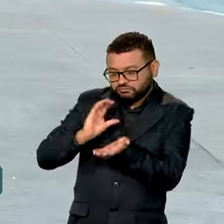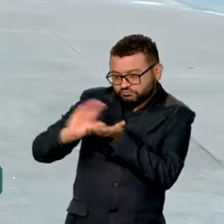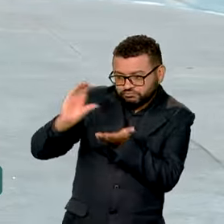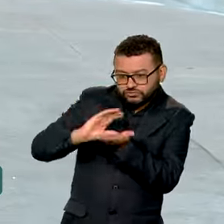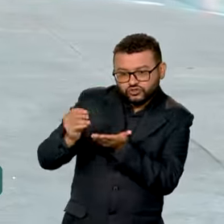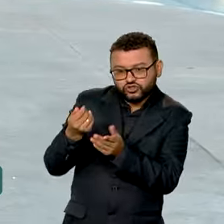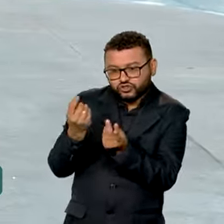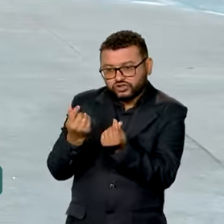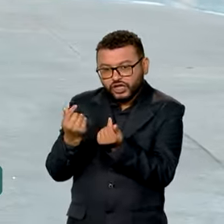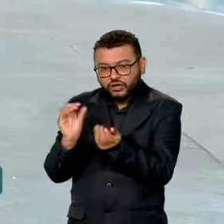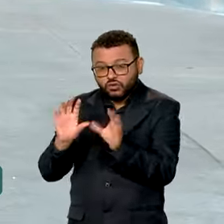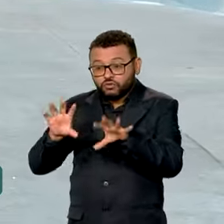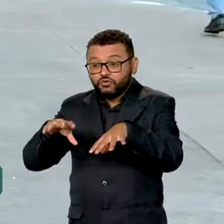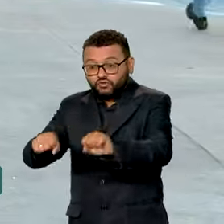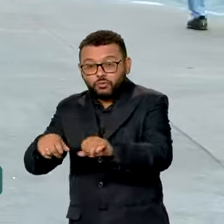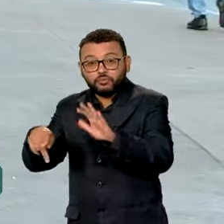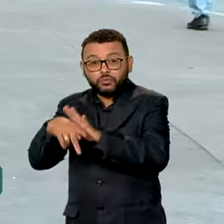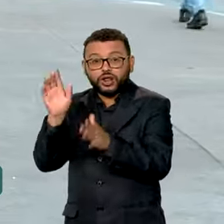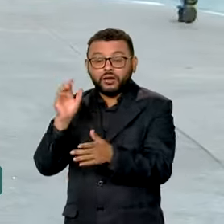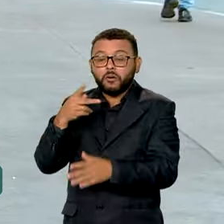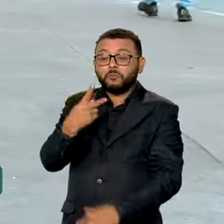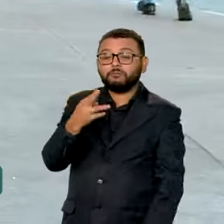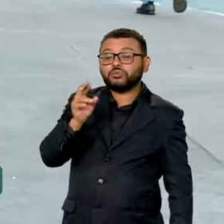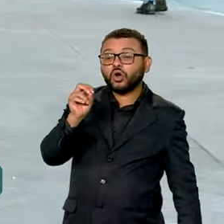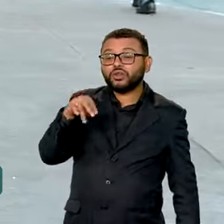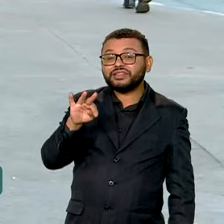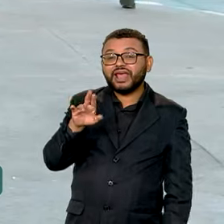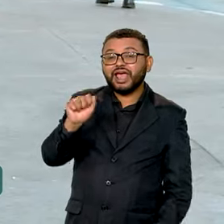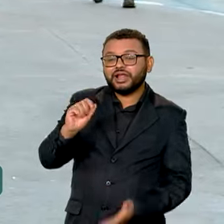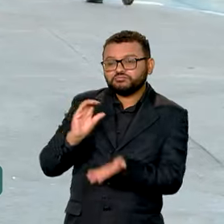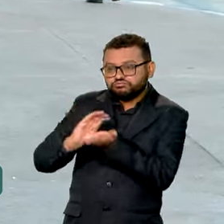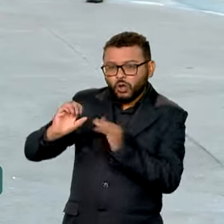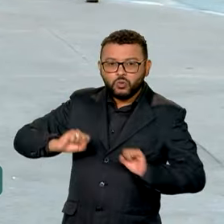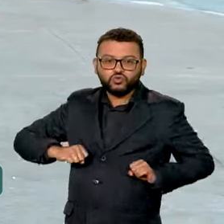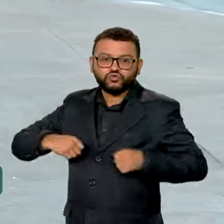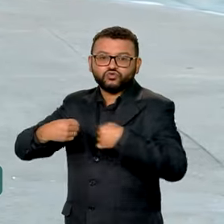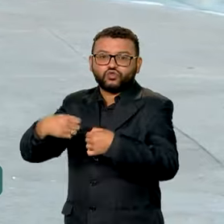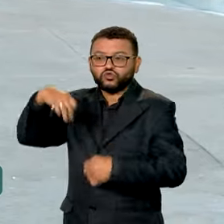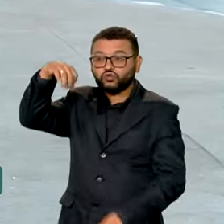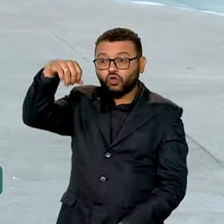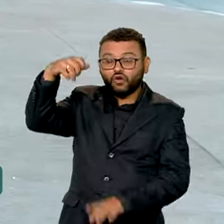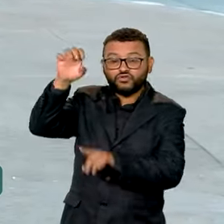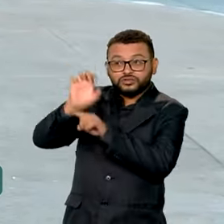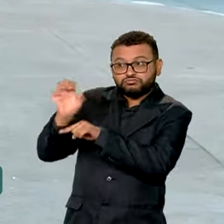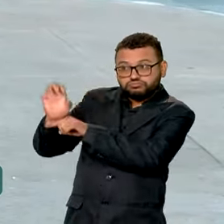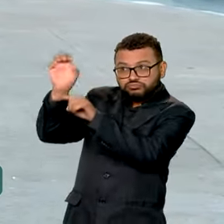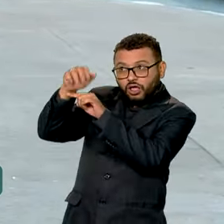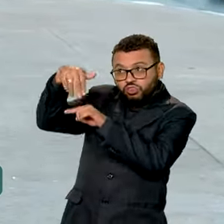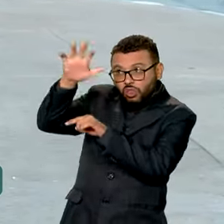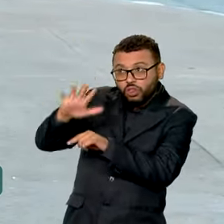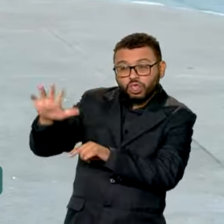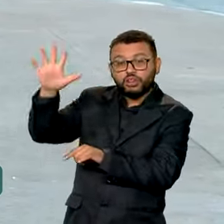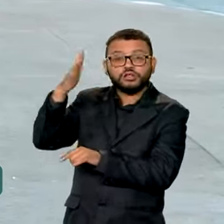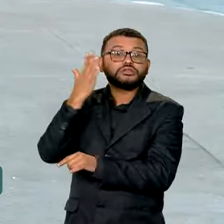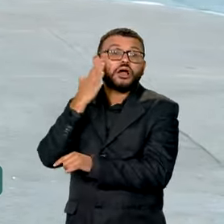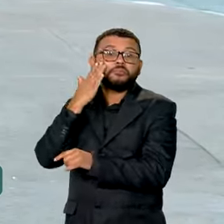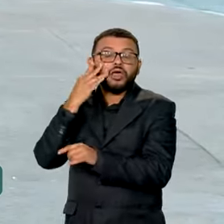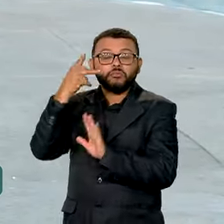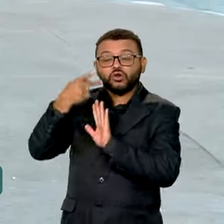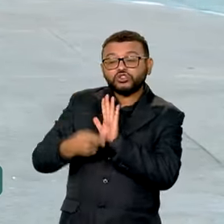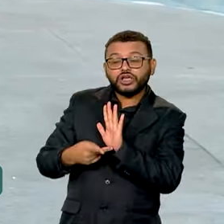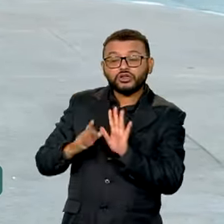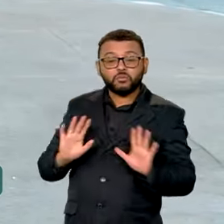Reforma Agrária, PRONERA, vai concentrar esforços nos nove estados da região. O programa é um dos